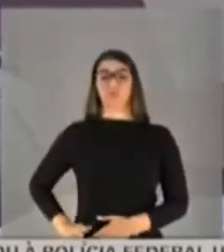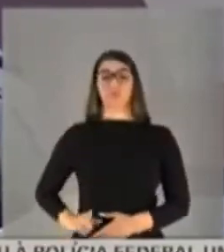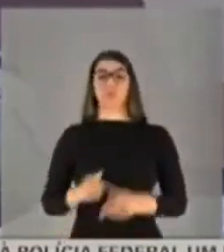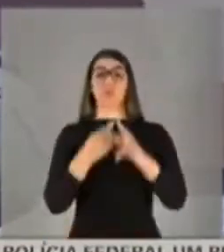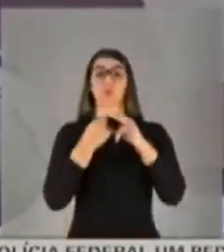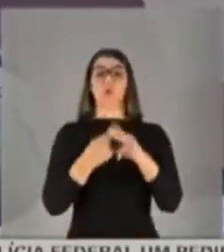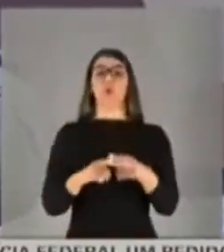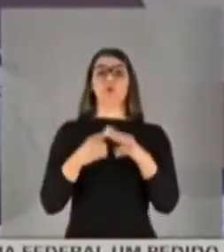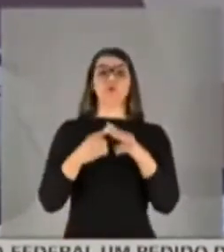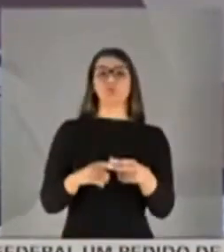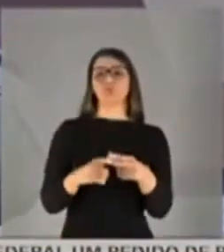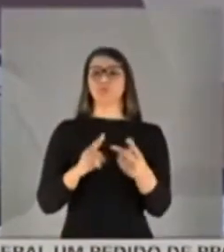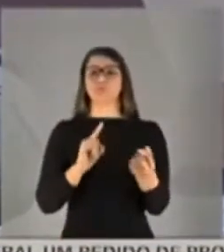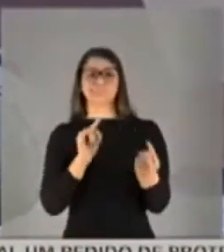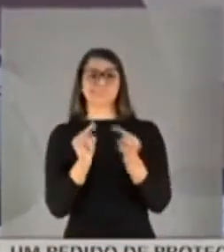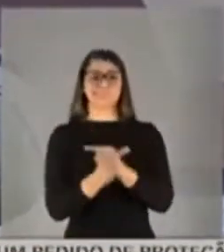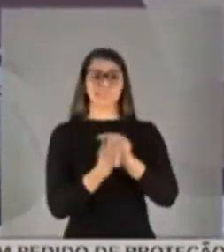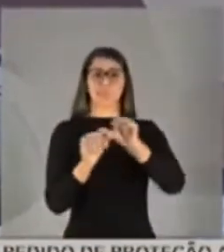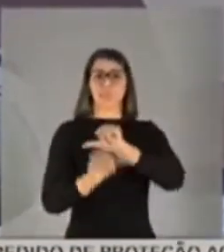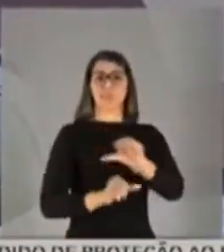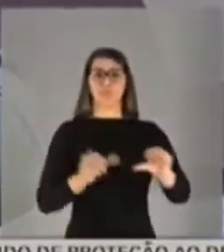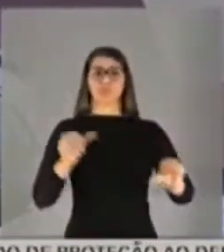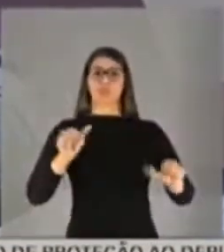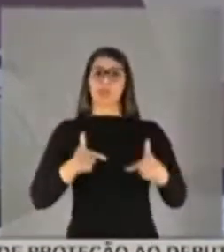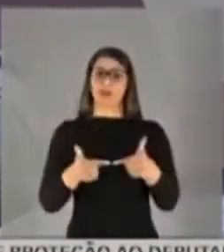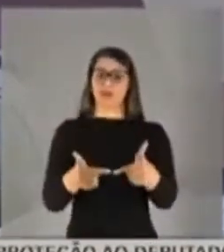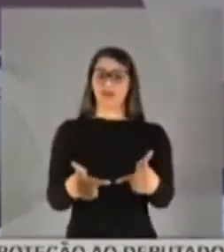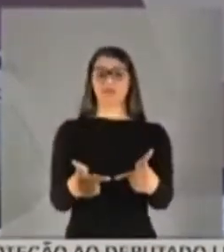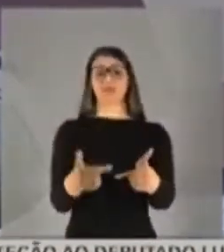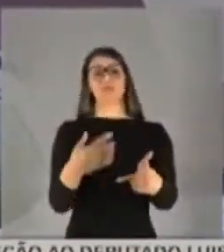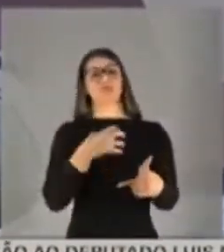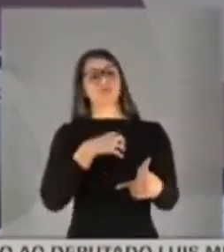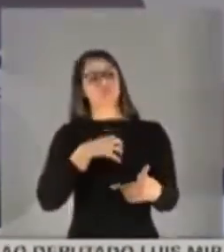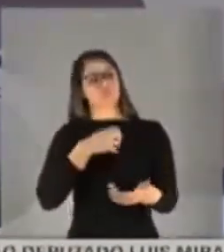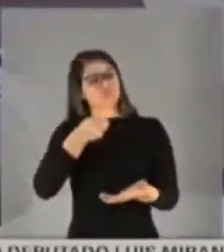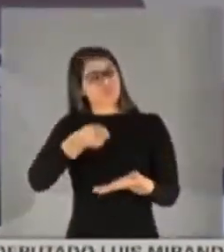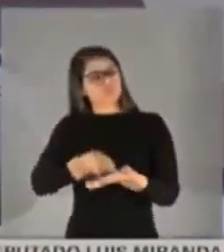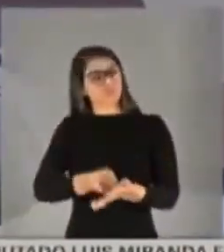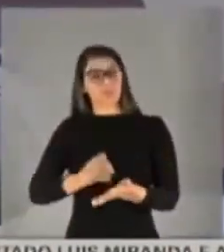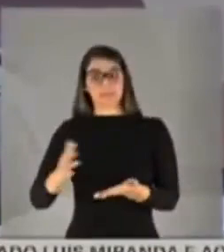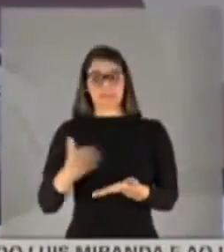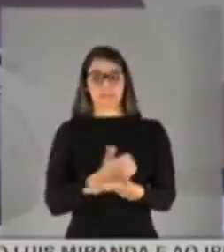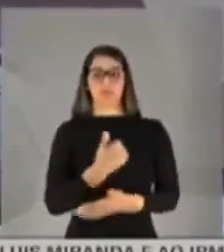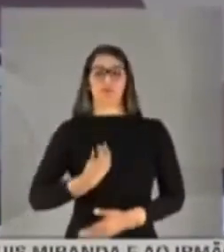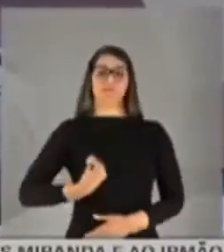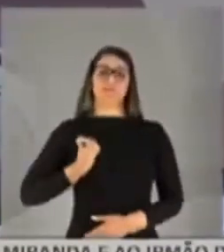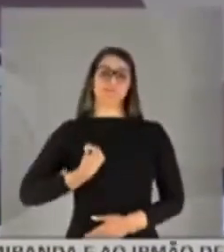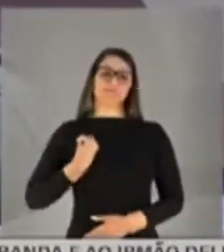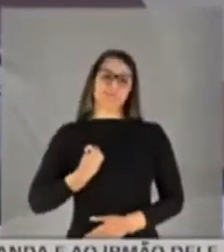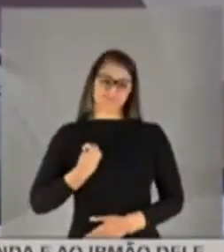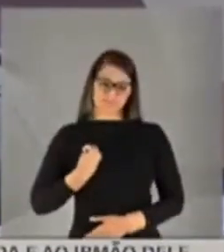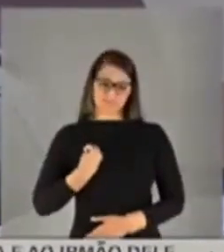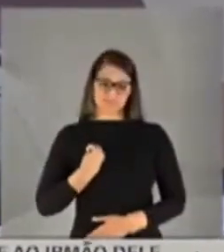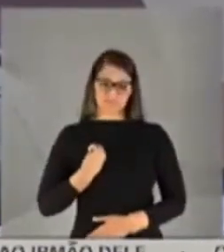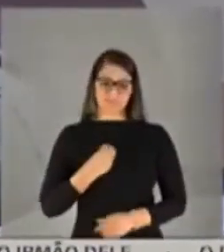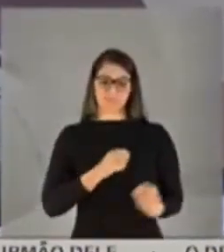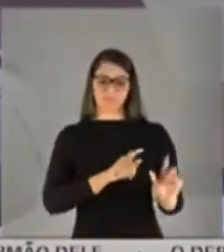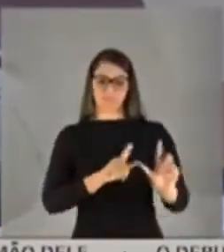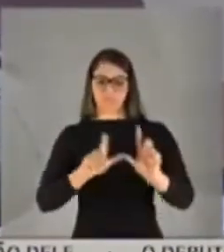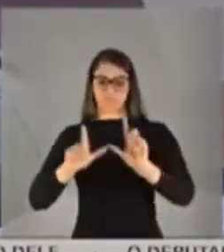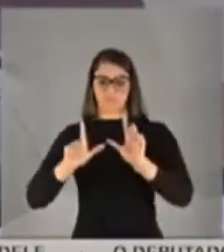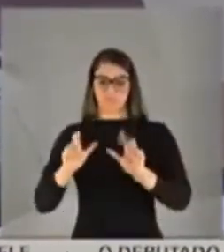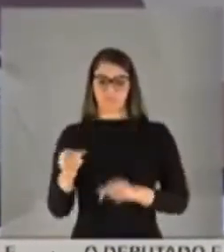corrigir a rota, virar a página e produzir as ações de forma consistente para salvar vidas. O próximo slide, por favor,